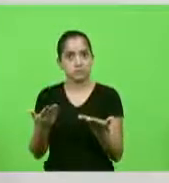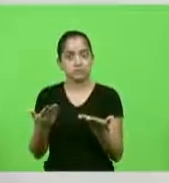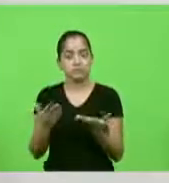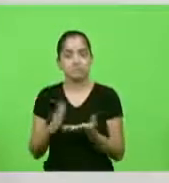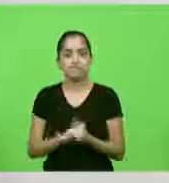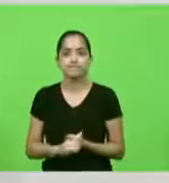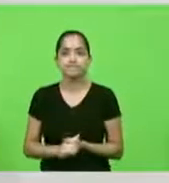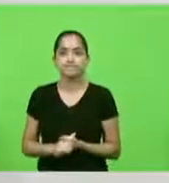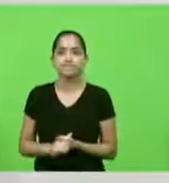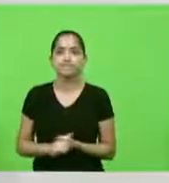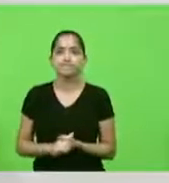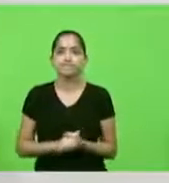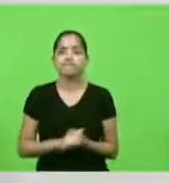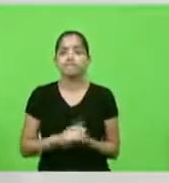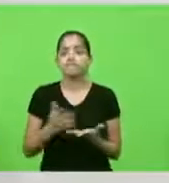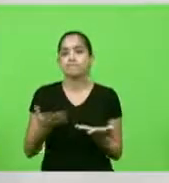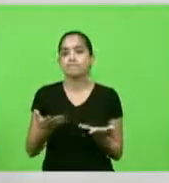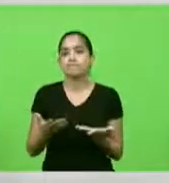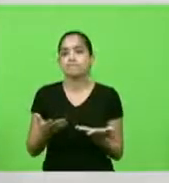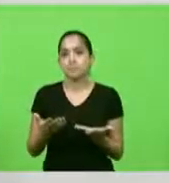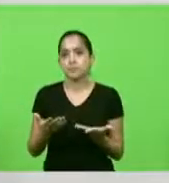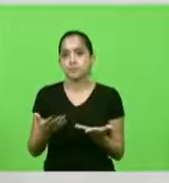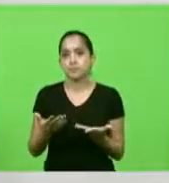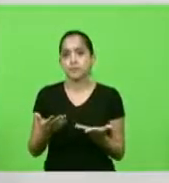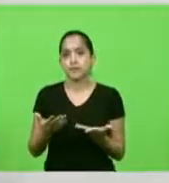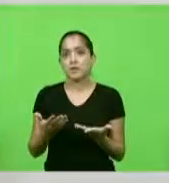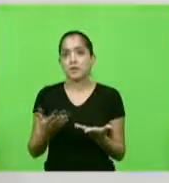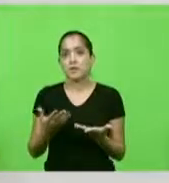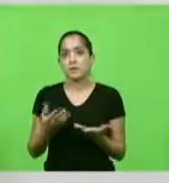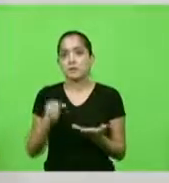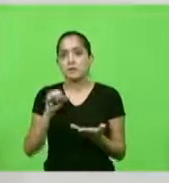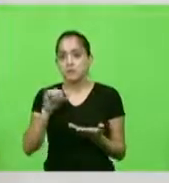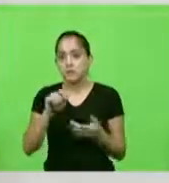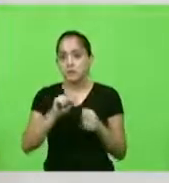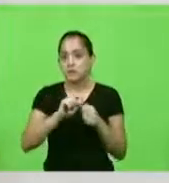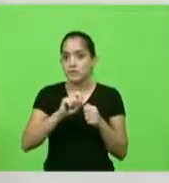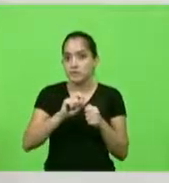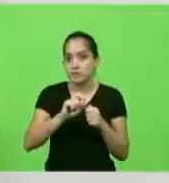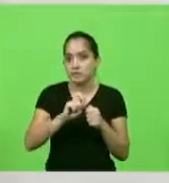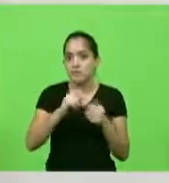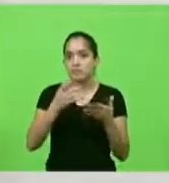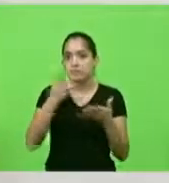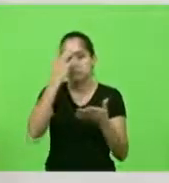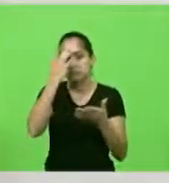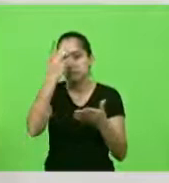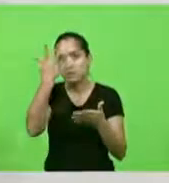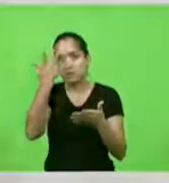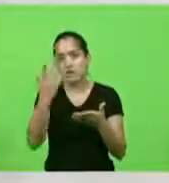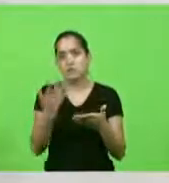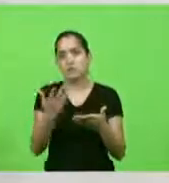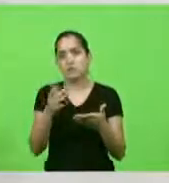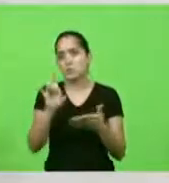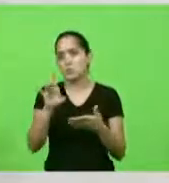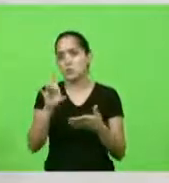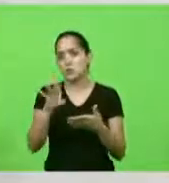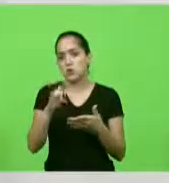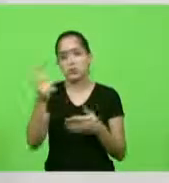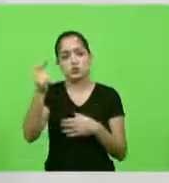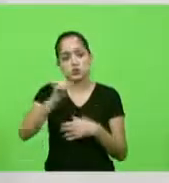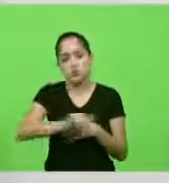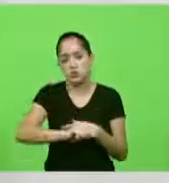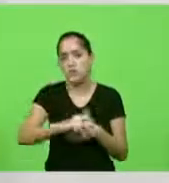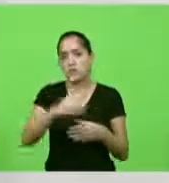é claro que seria mais fácil ter simplesmente repetido